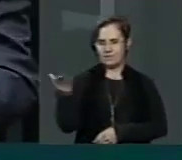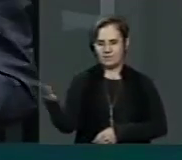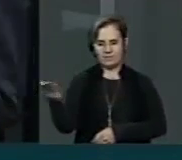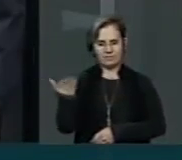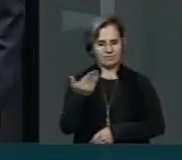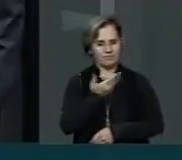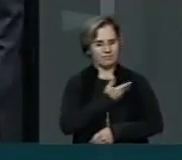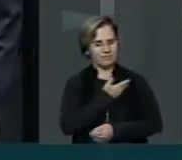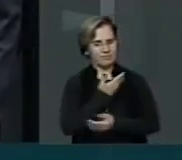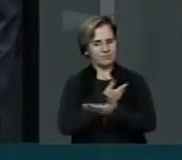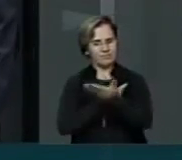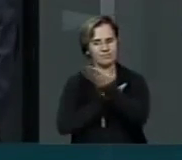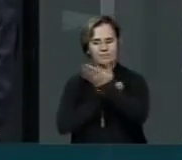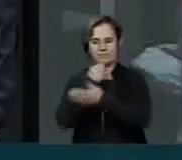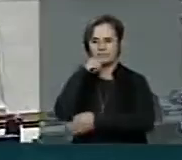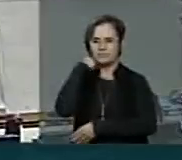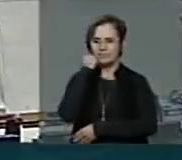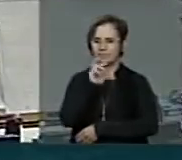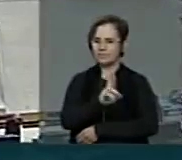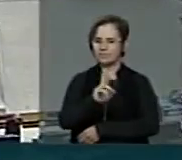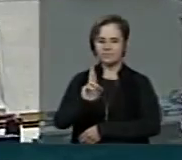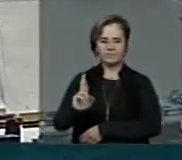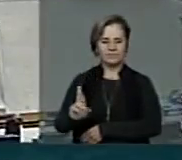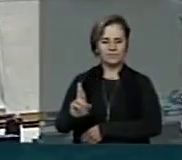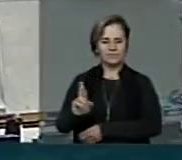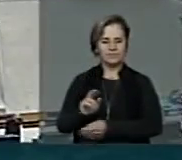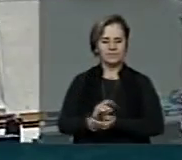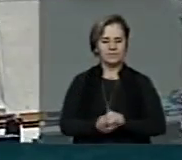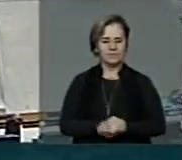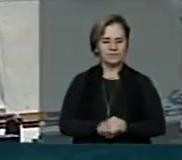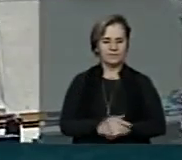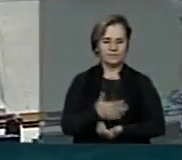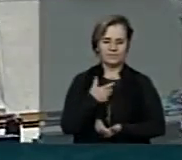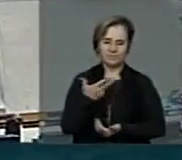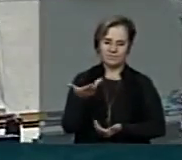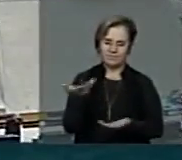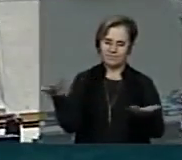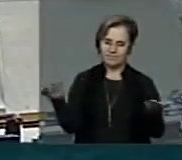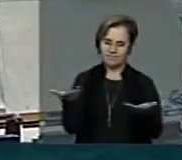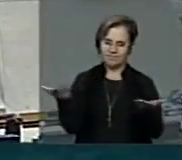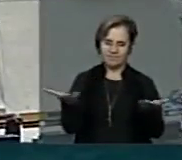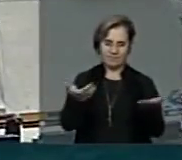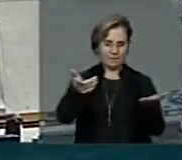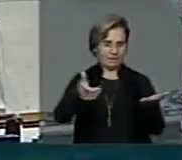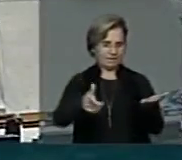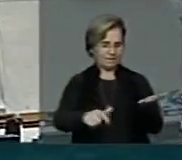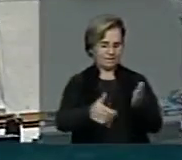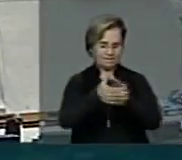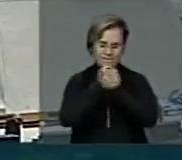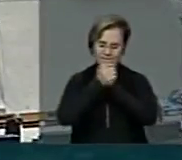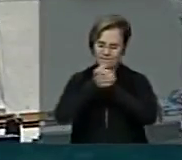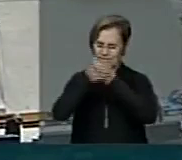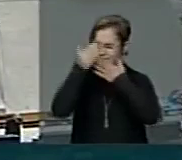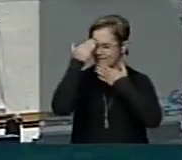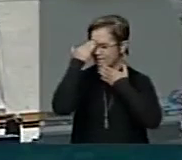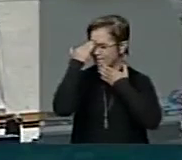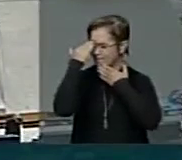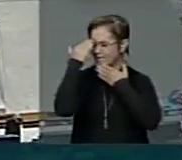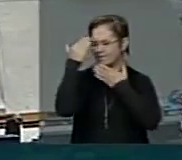colega senador Rodrigo Rolembéi, eu quero aqui, mais uma vez, agradecer a todos,